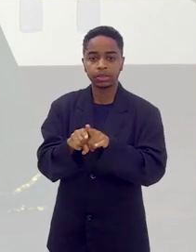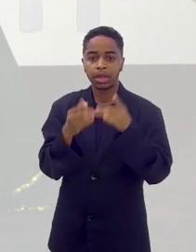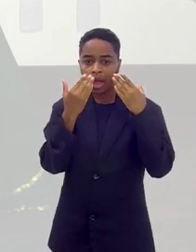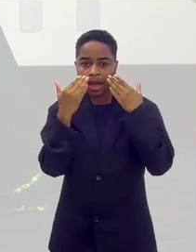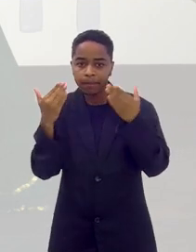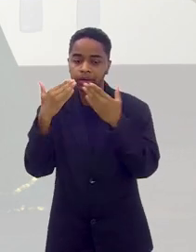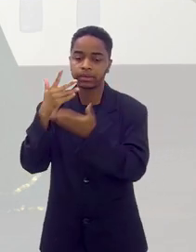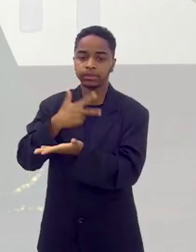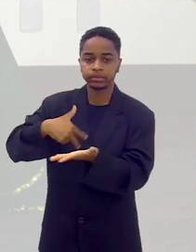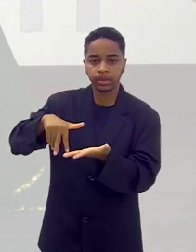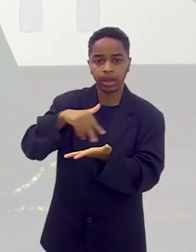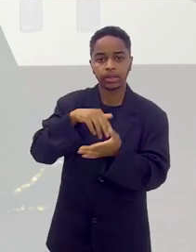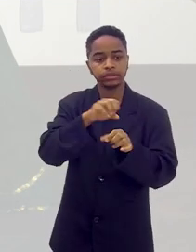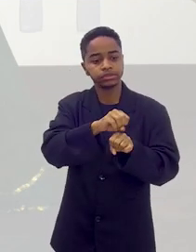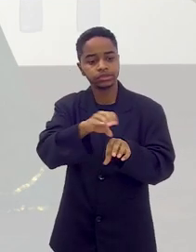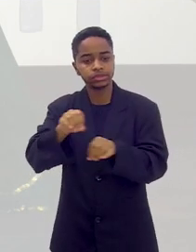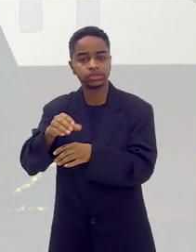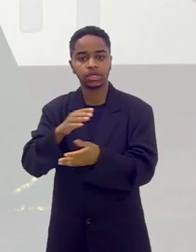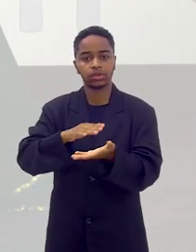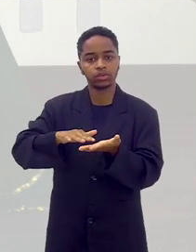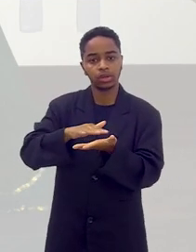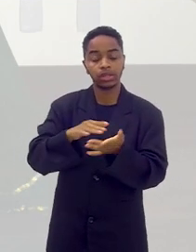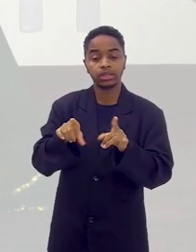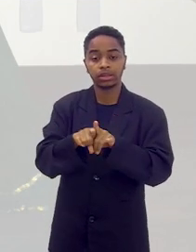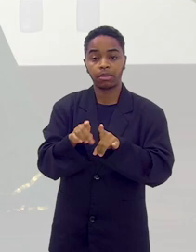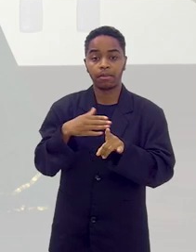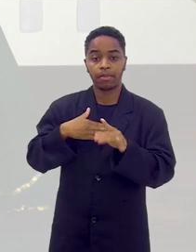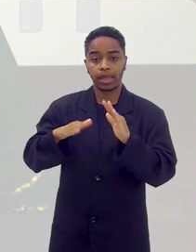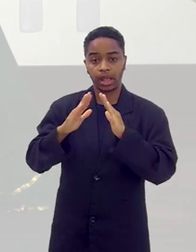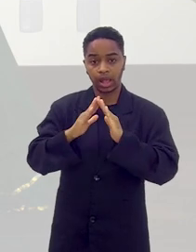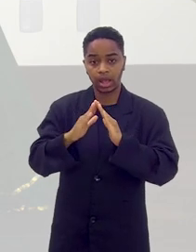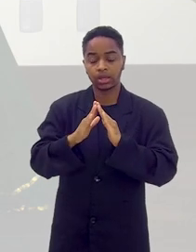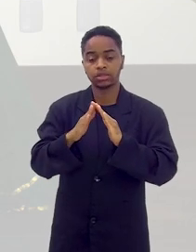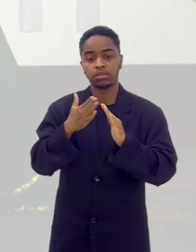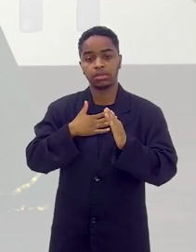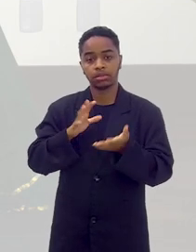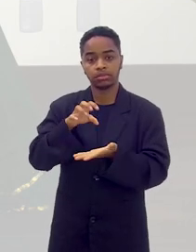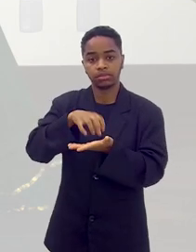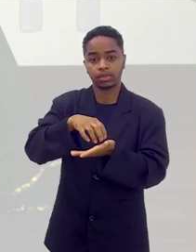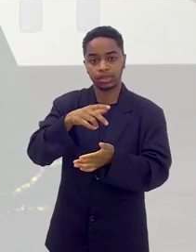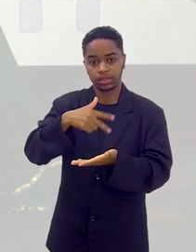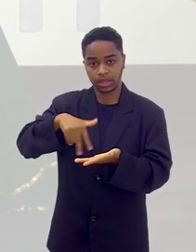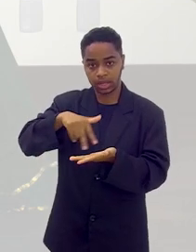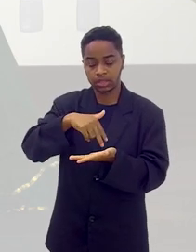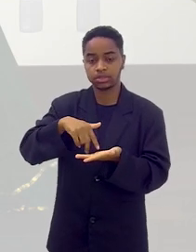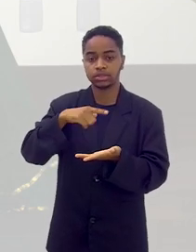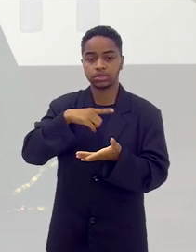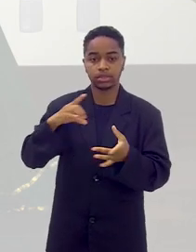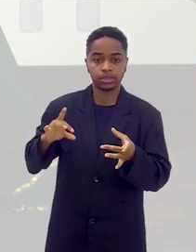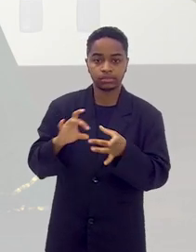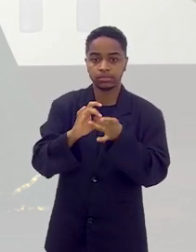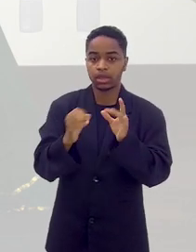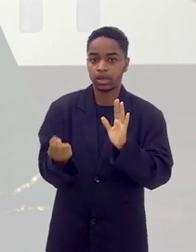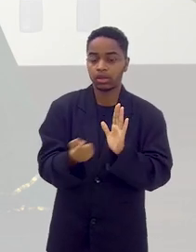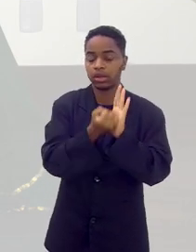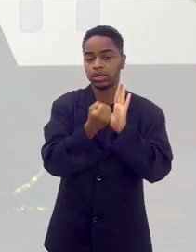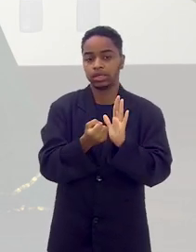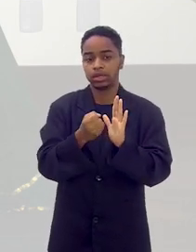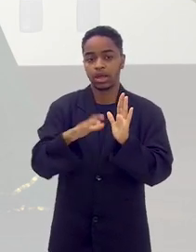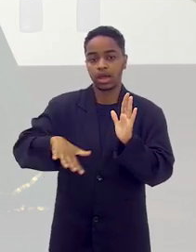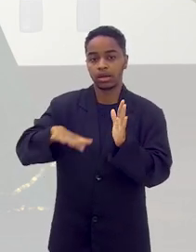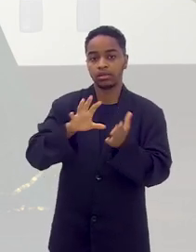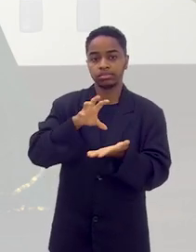apresentações, eu dou aula de dança cigana, na minha casa, no meu espaço de dança, tá, espaço de dança